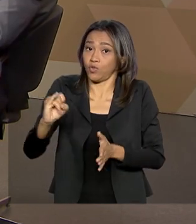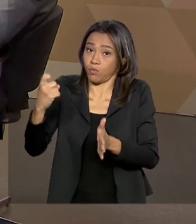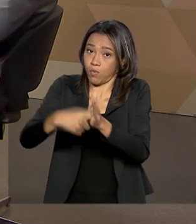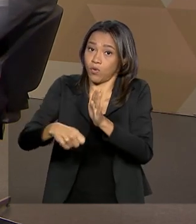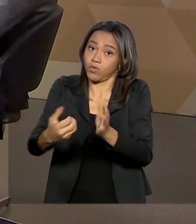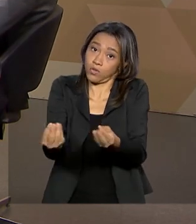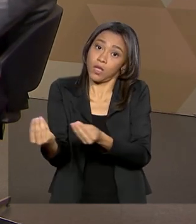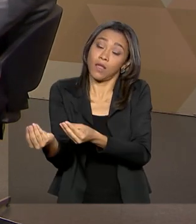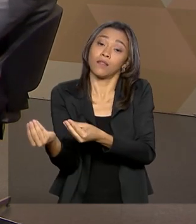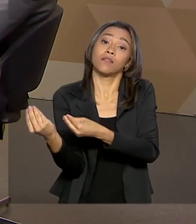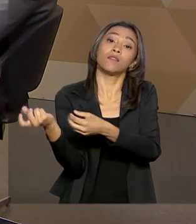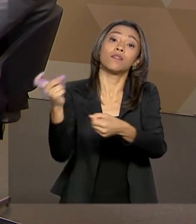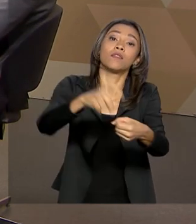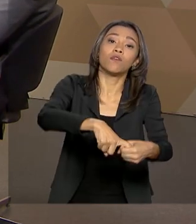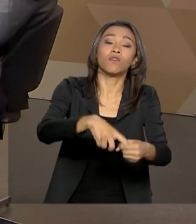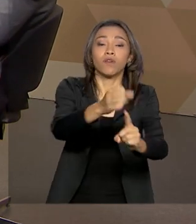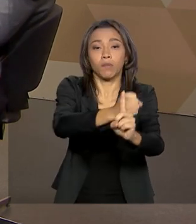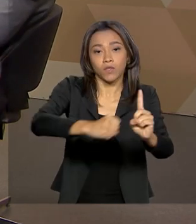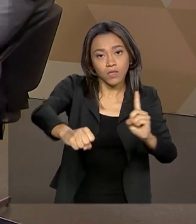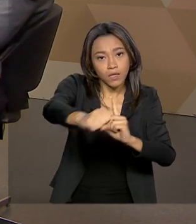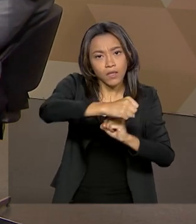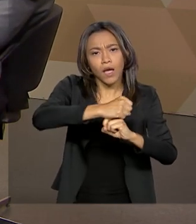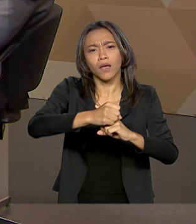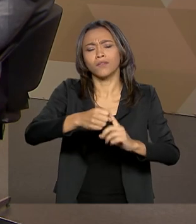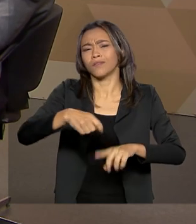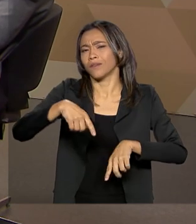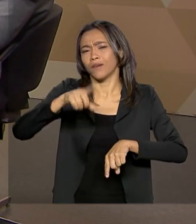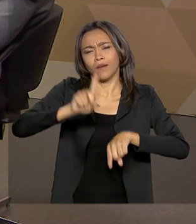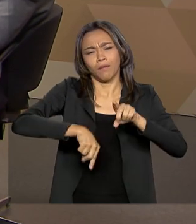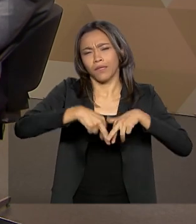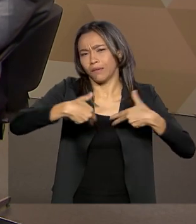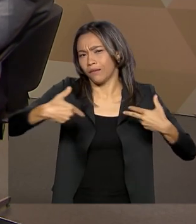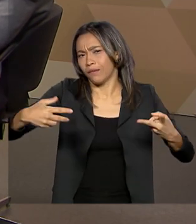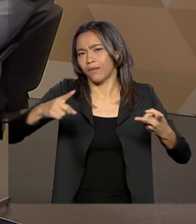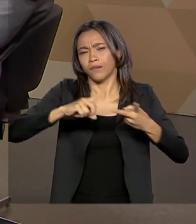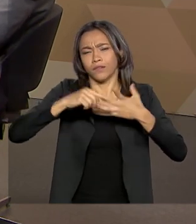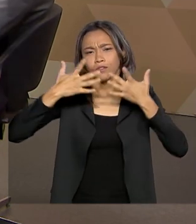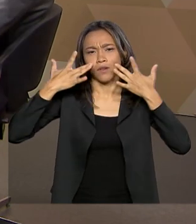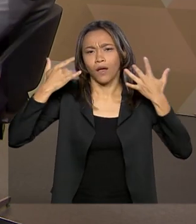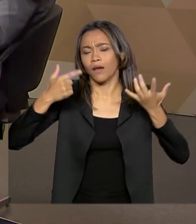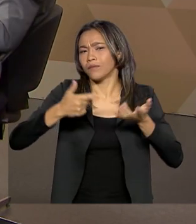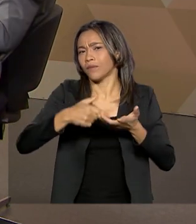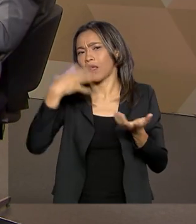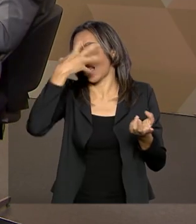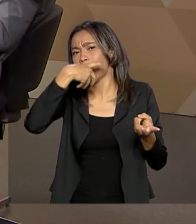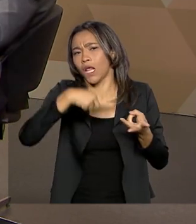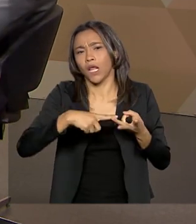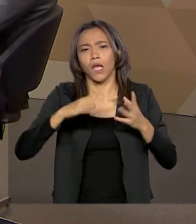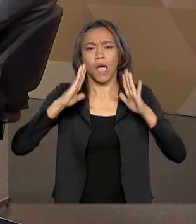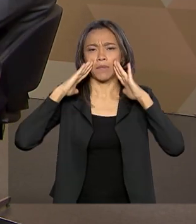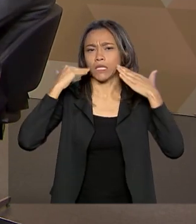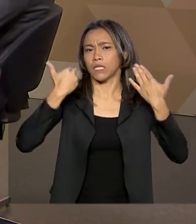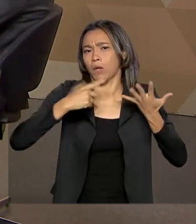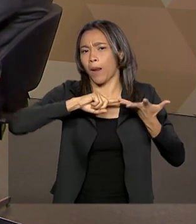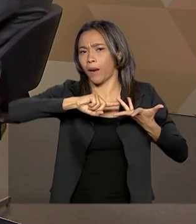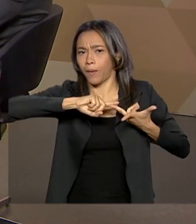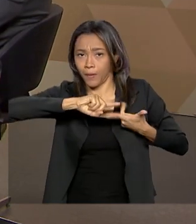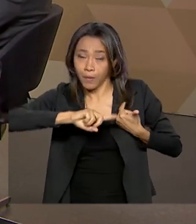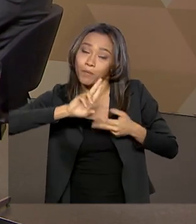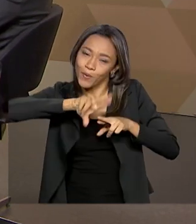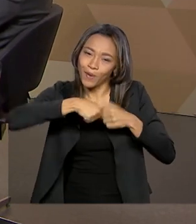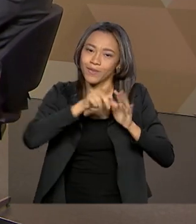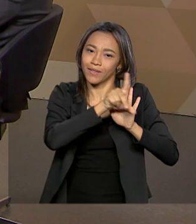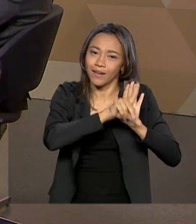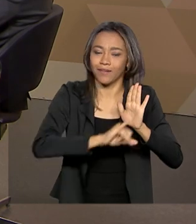devolver à população o máximo possível de produtos, serviços, eventos, a partir do patrocínio da Lei